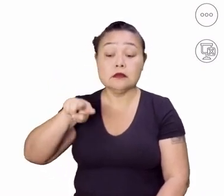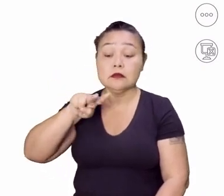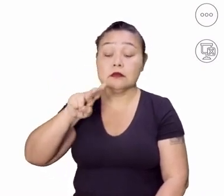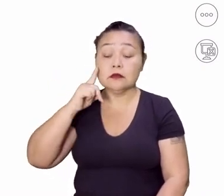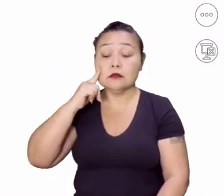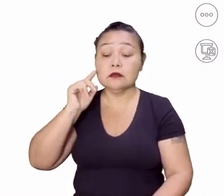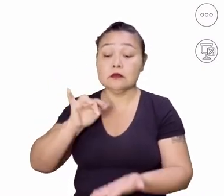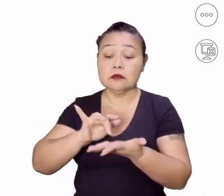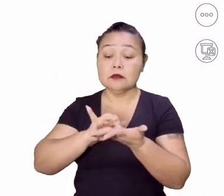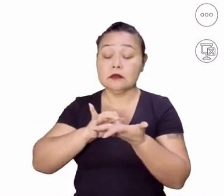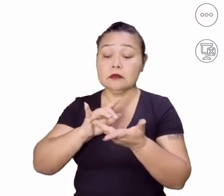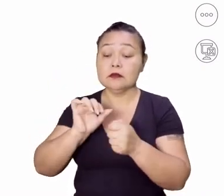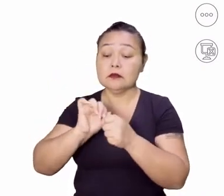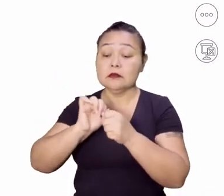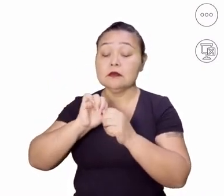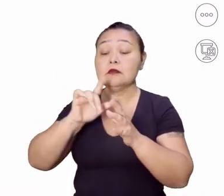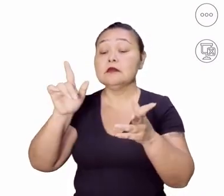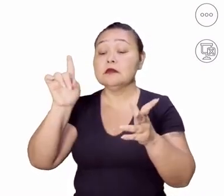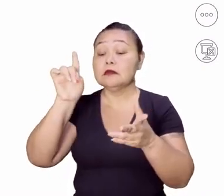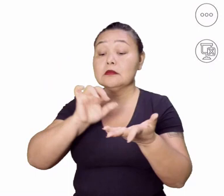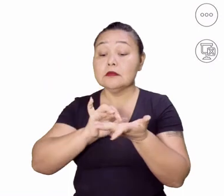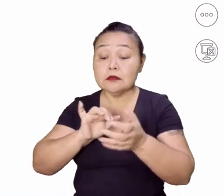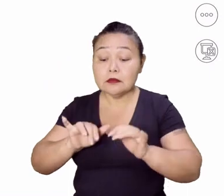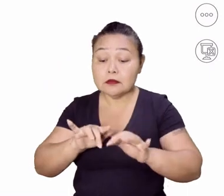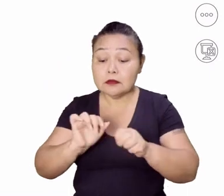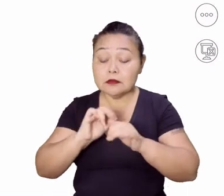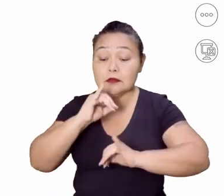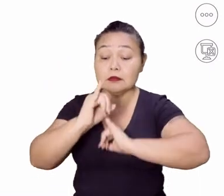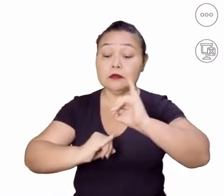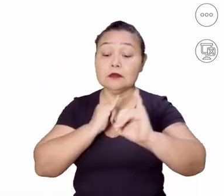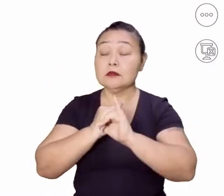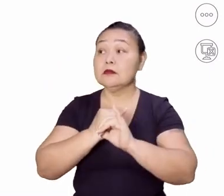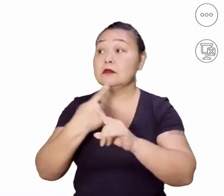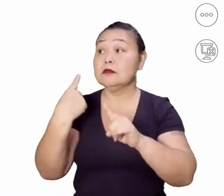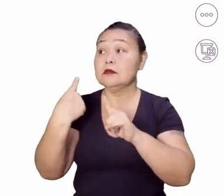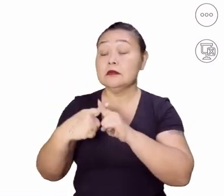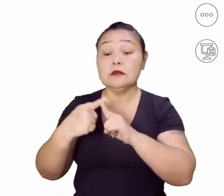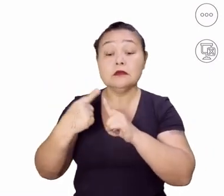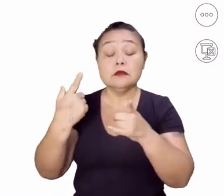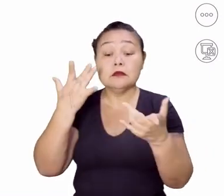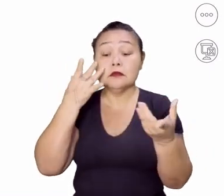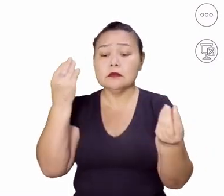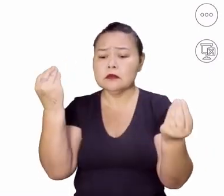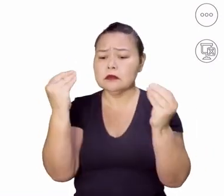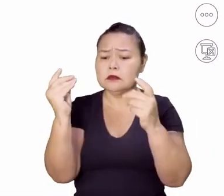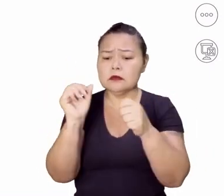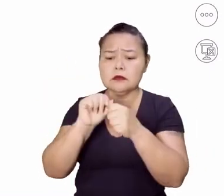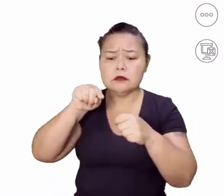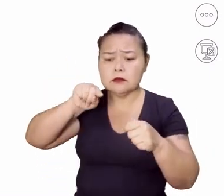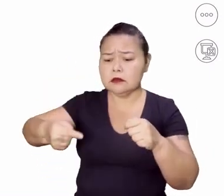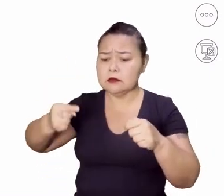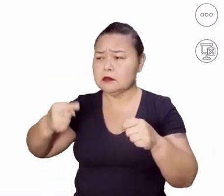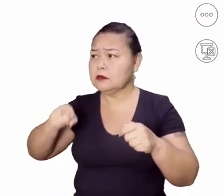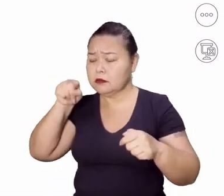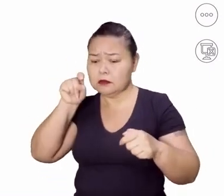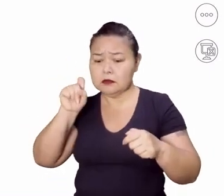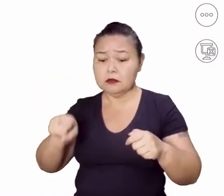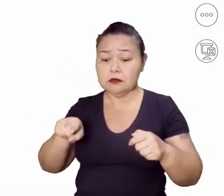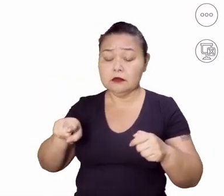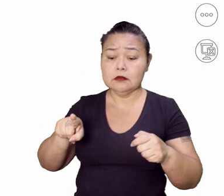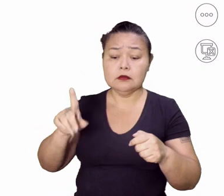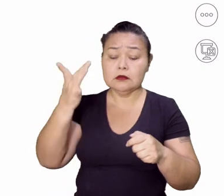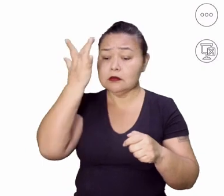digitando as coisas na internet, chega a dar vontade de sair gritando. Porque o pessoal não sabe onde colocar mais a vírgula, o ponto.